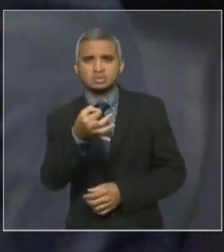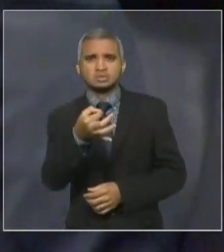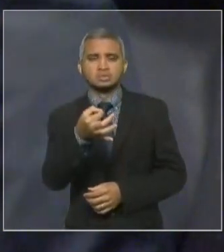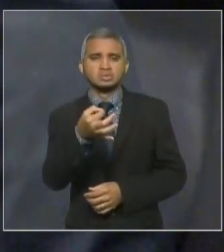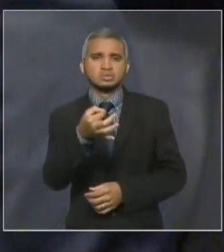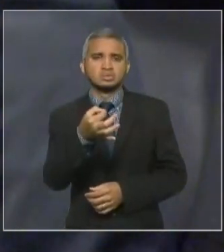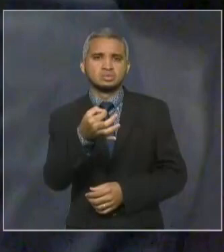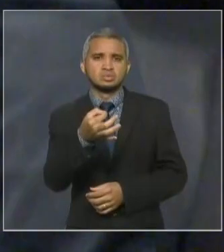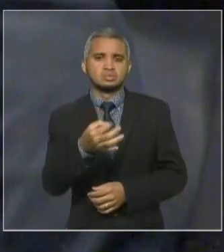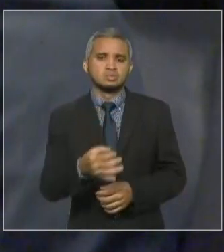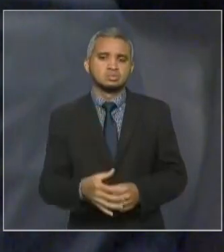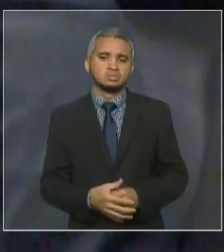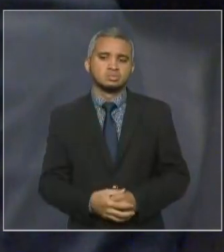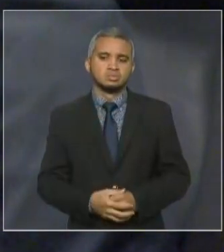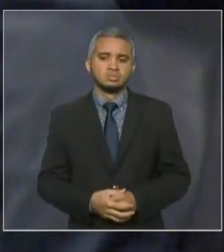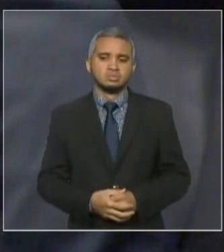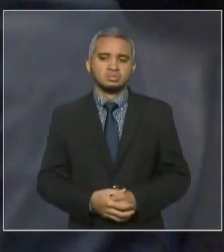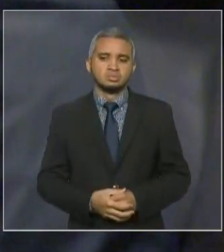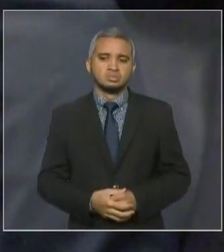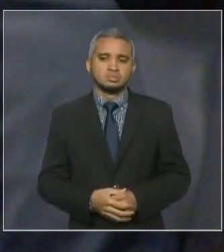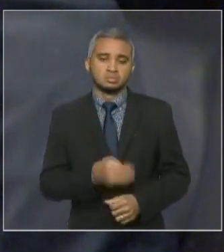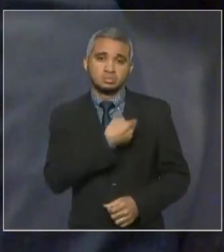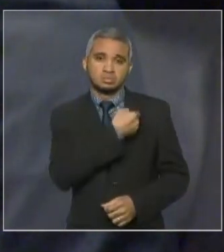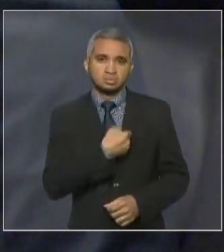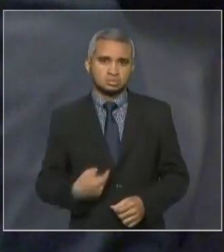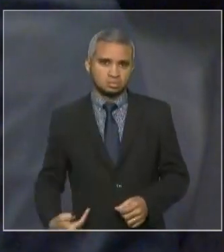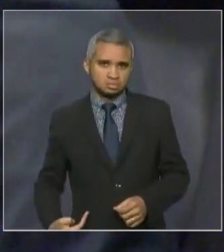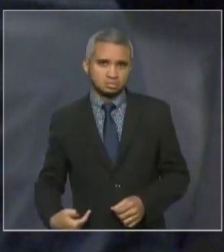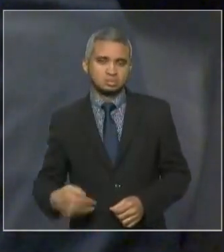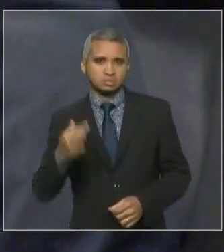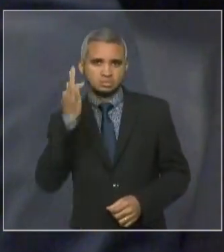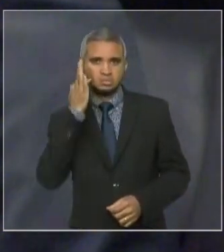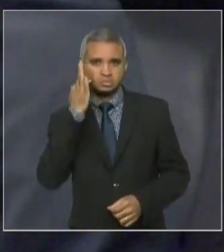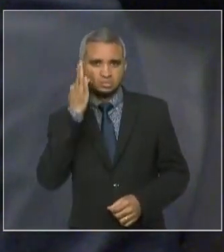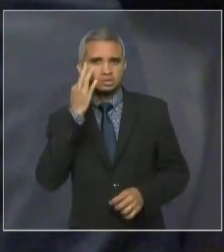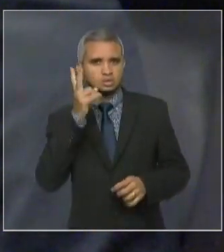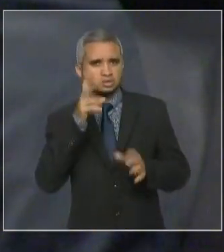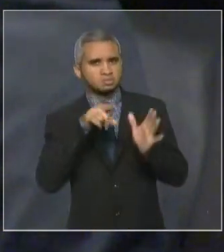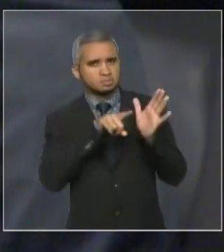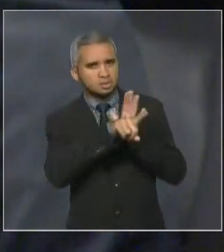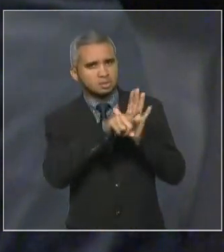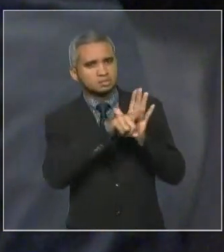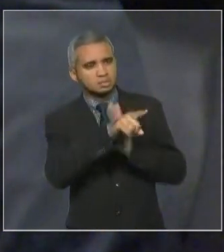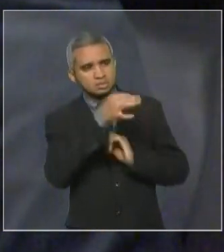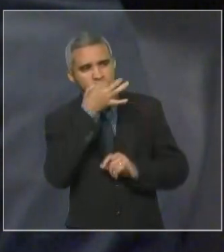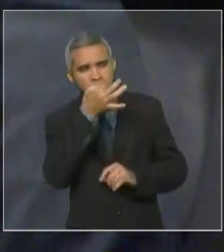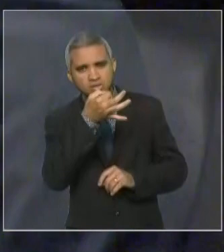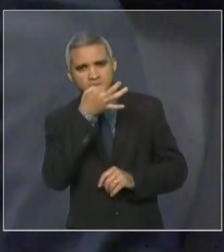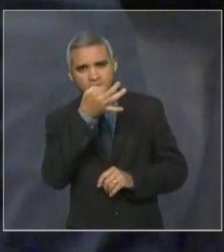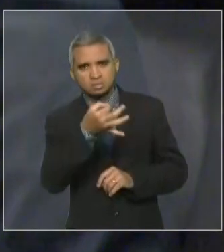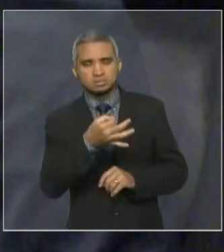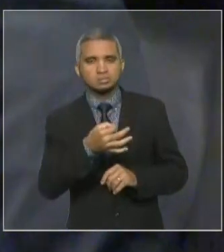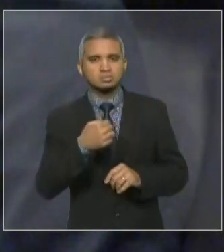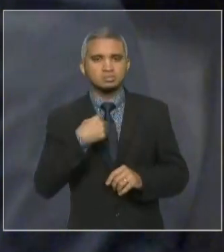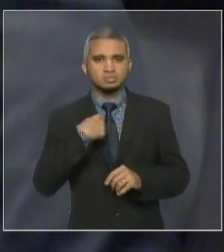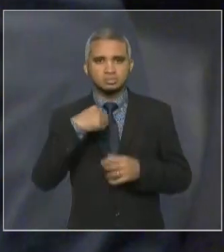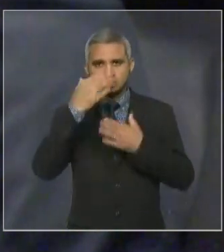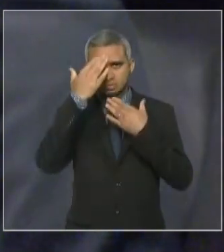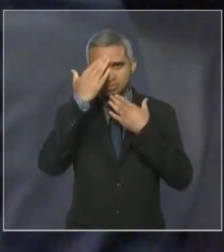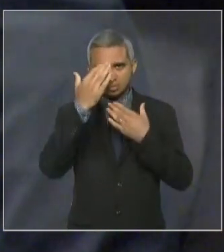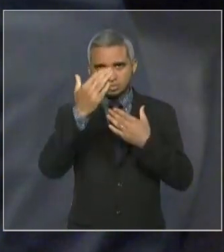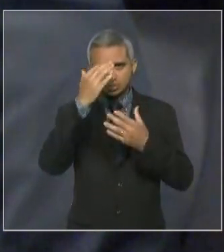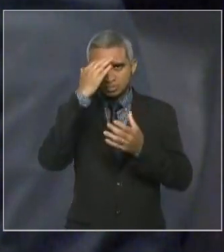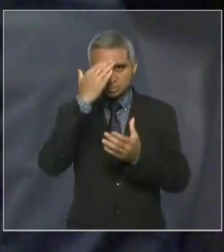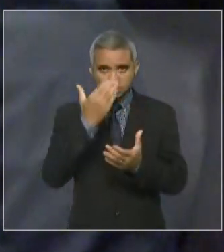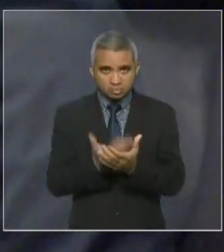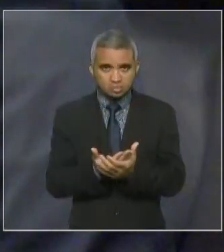a sua opinião, como sempre, que o governador Flávio Dino consulta. Eu agradeço a confiança, mais uma vez, e, ao mesmo tempo, peço a ajuda